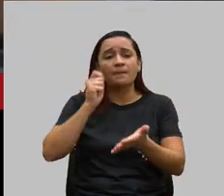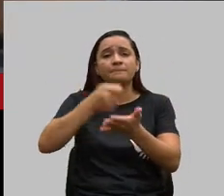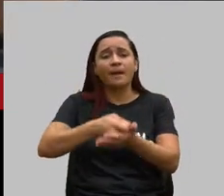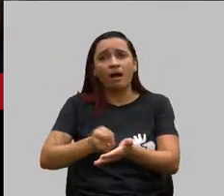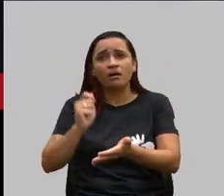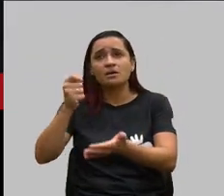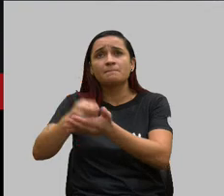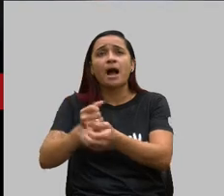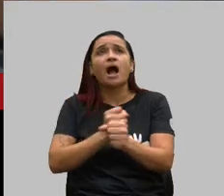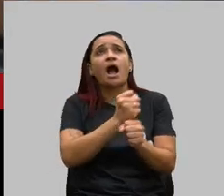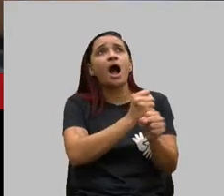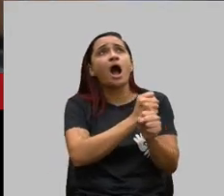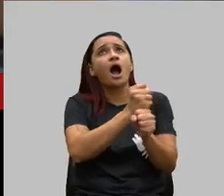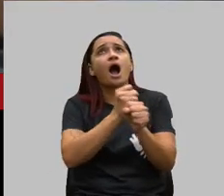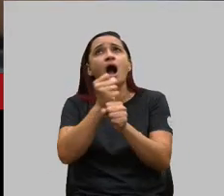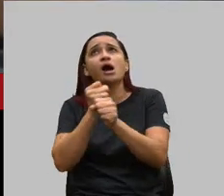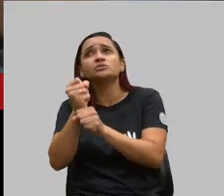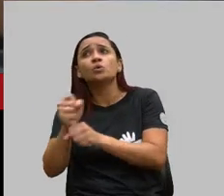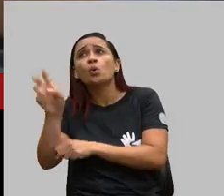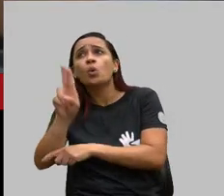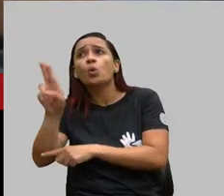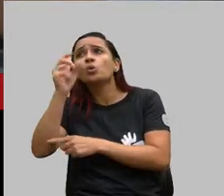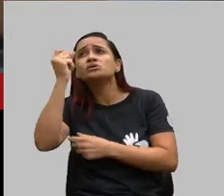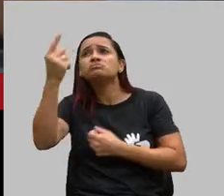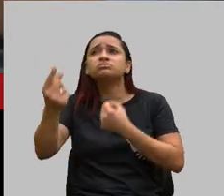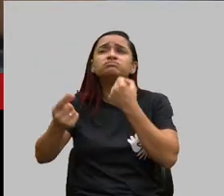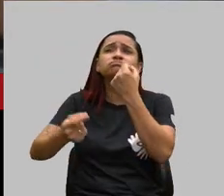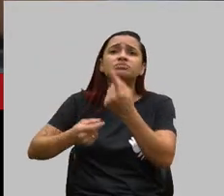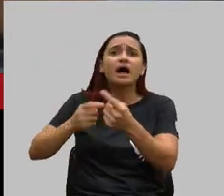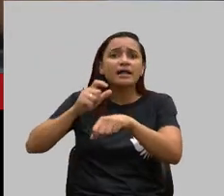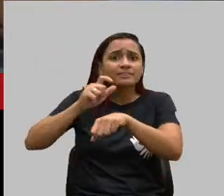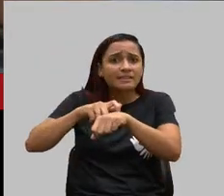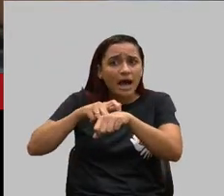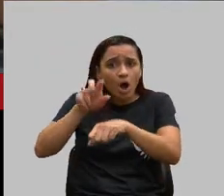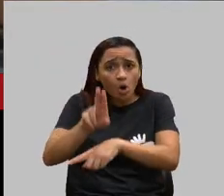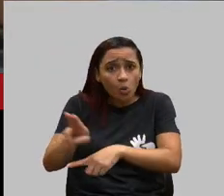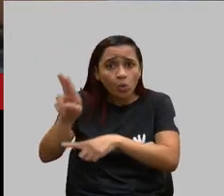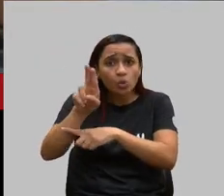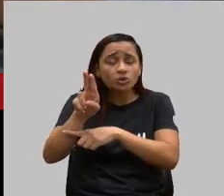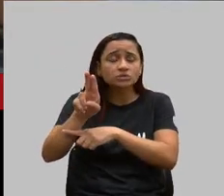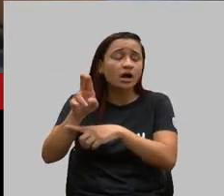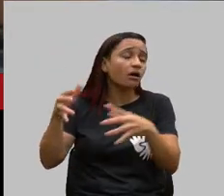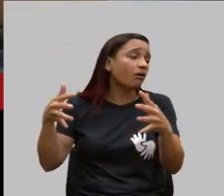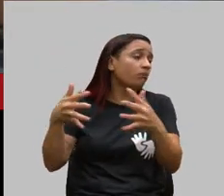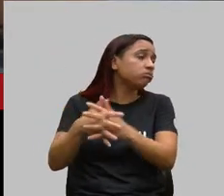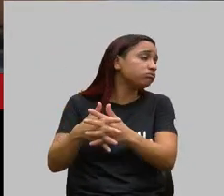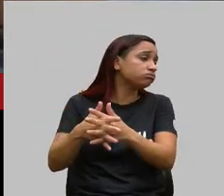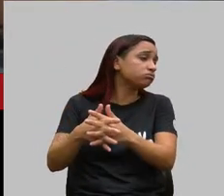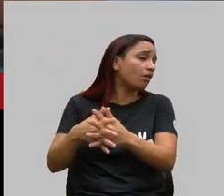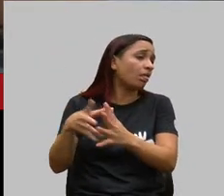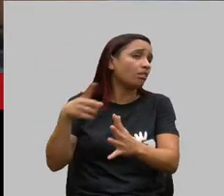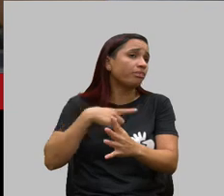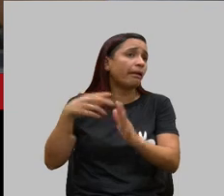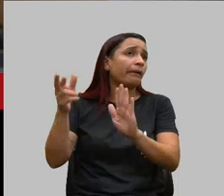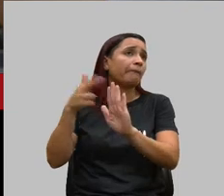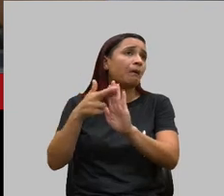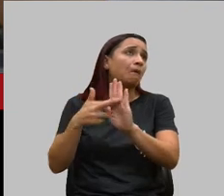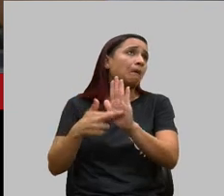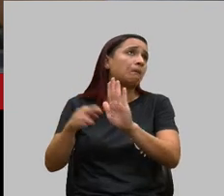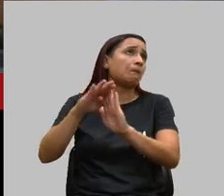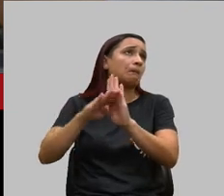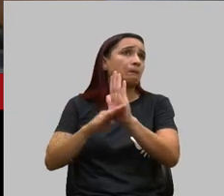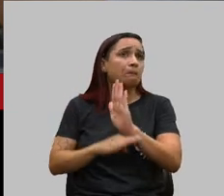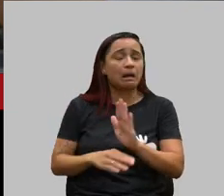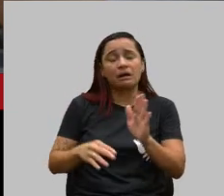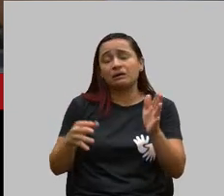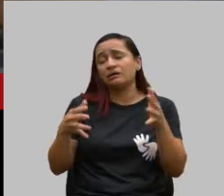e quando vai usar, é uma burocracia que tira a gente um pouco do eixo. Coisas de